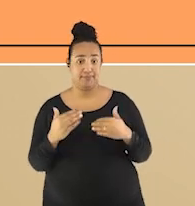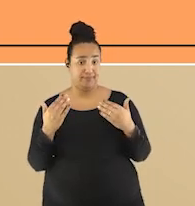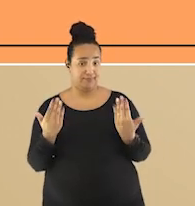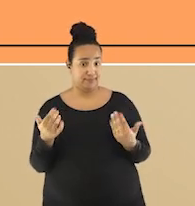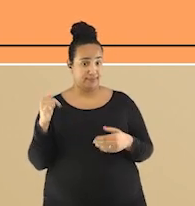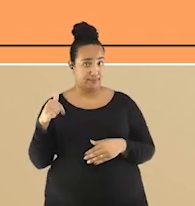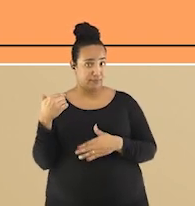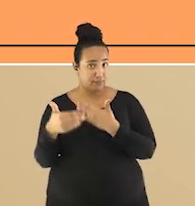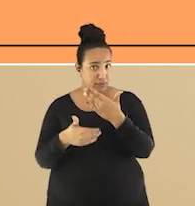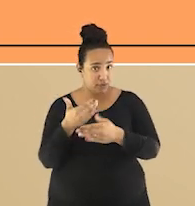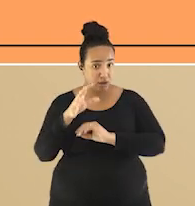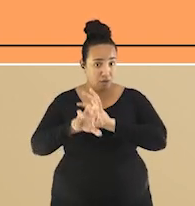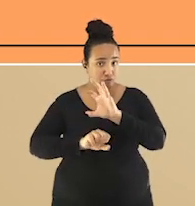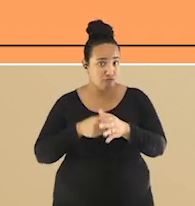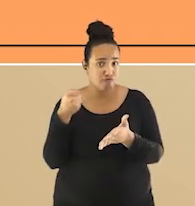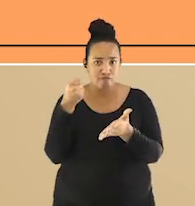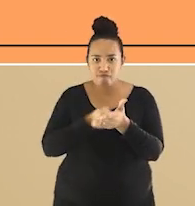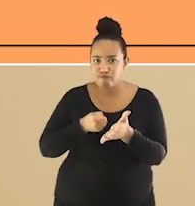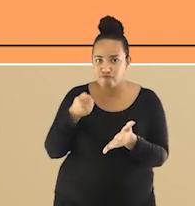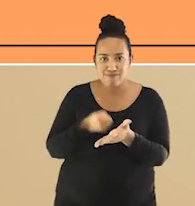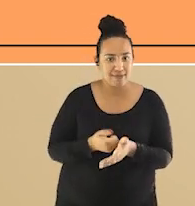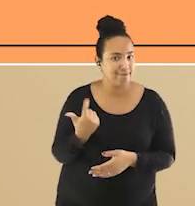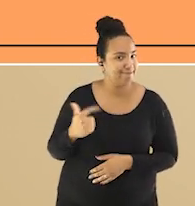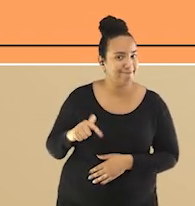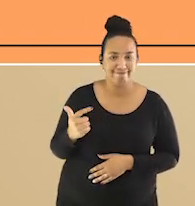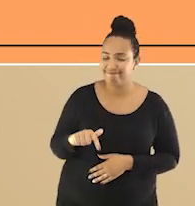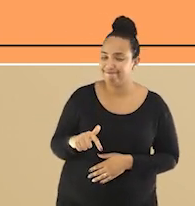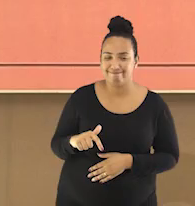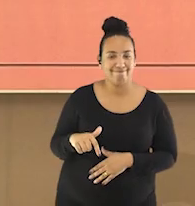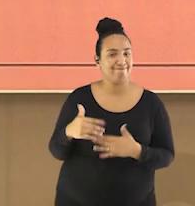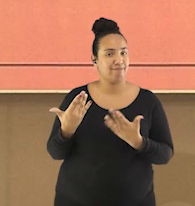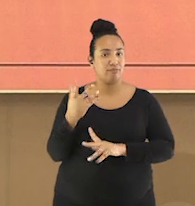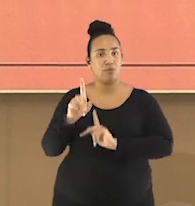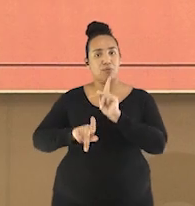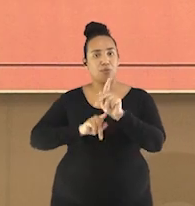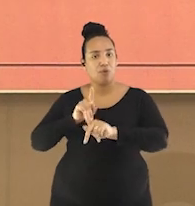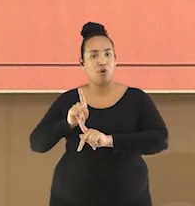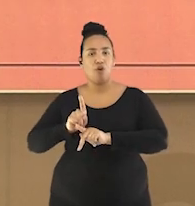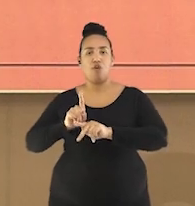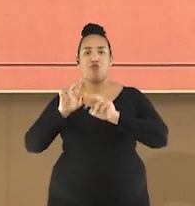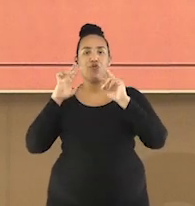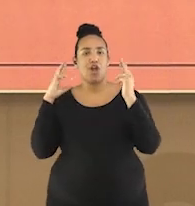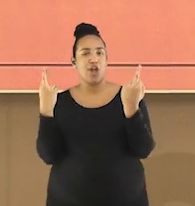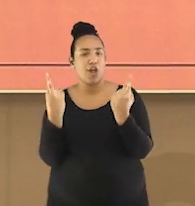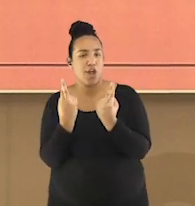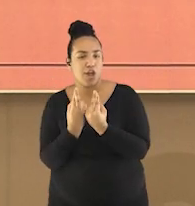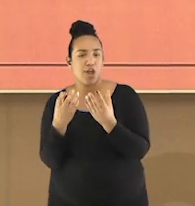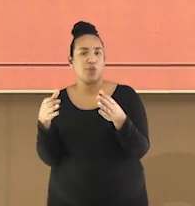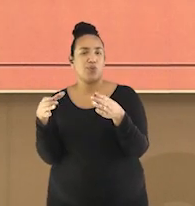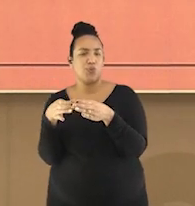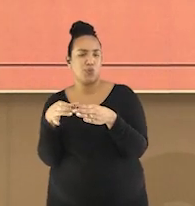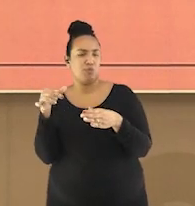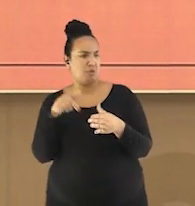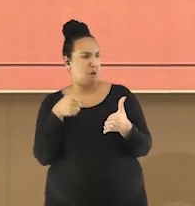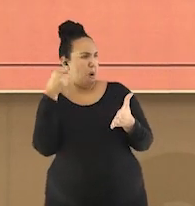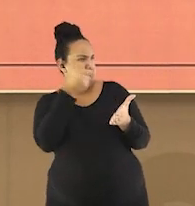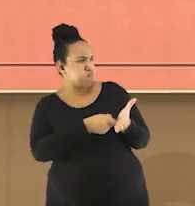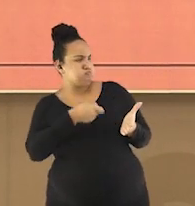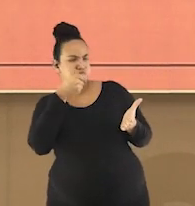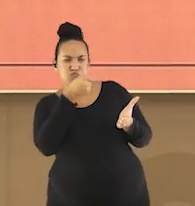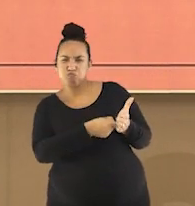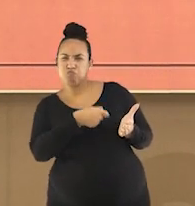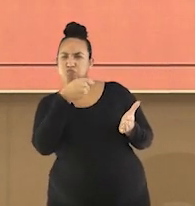exploração ocorre sem resistência. Os povos, os reinos e as tribos estabelecem dura resistência ao projeto